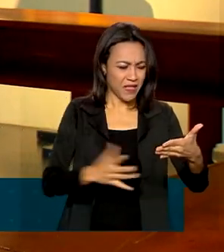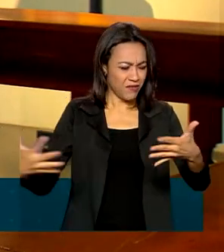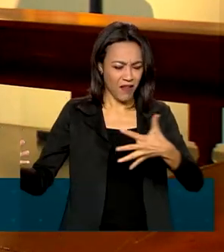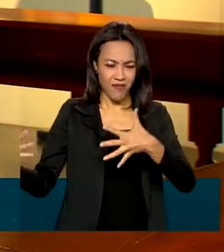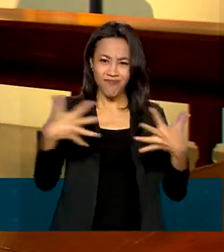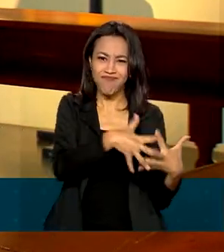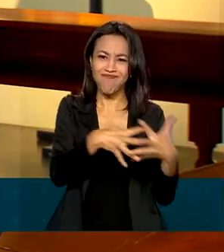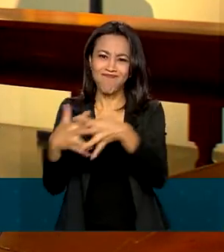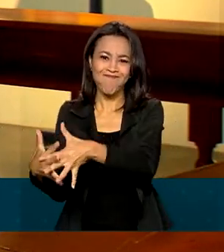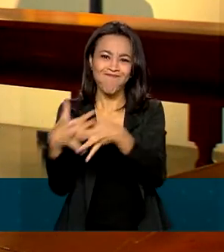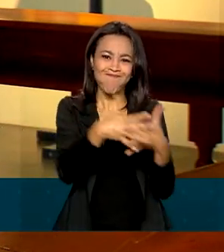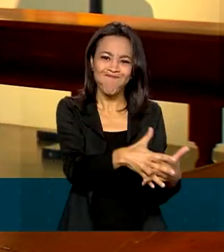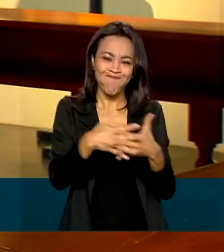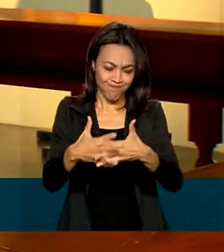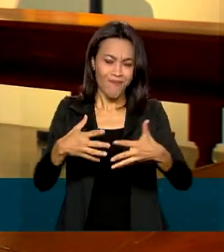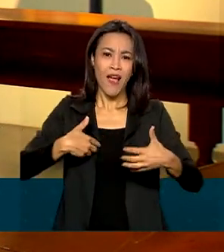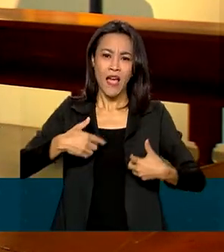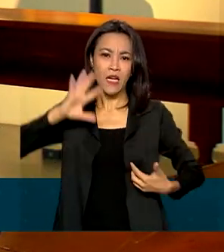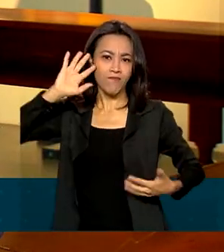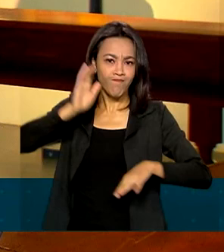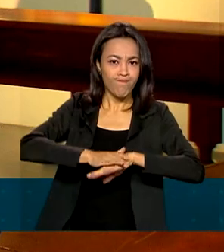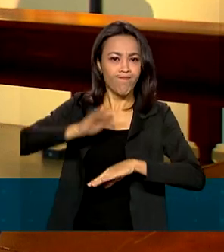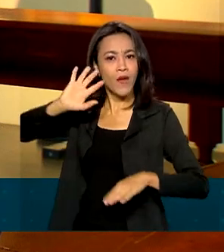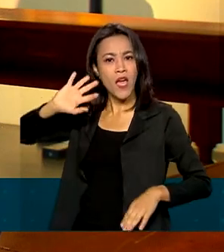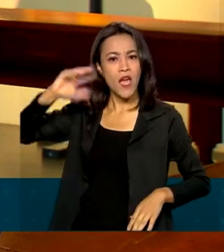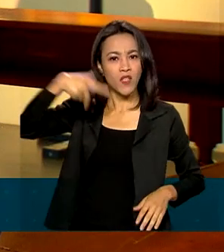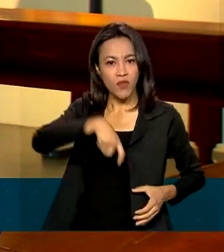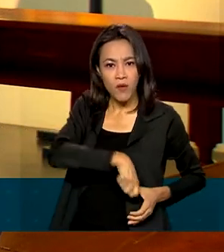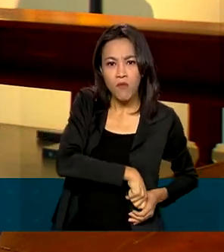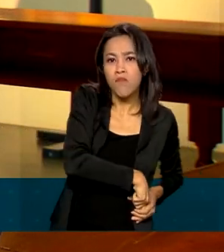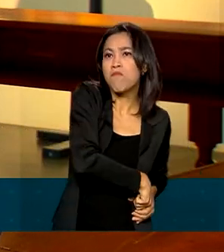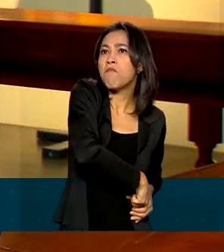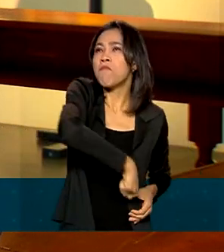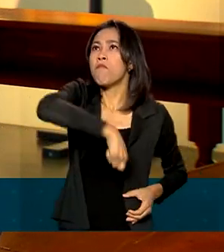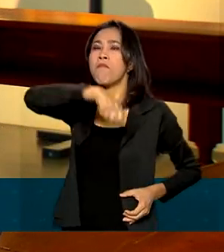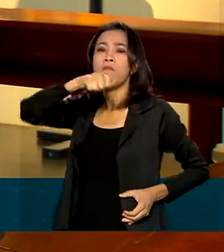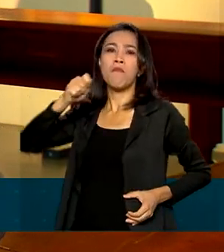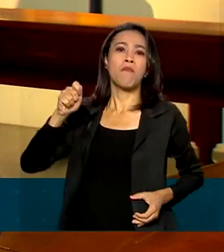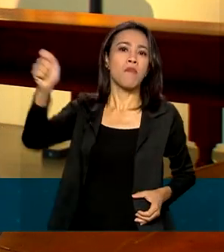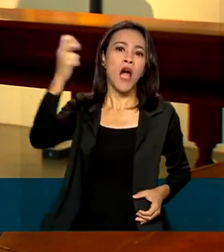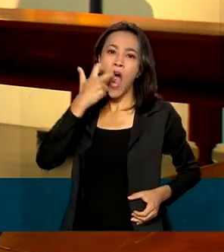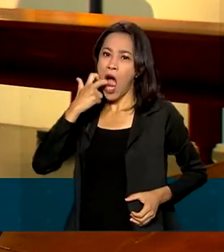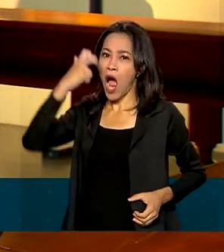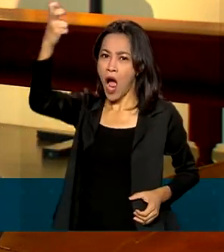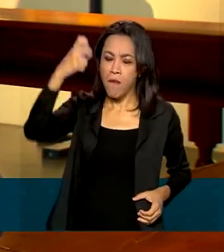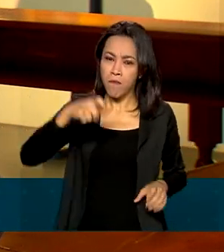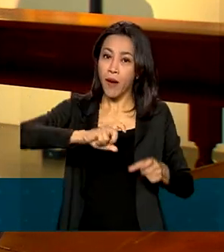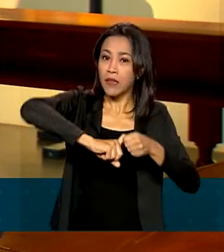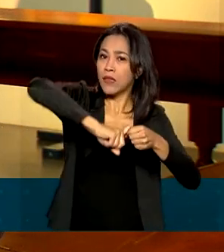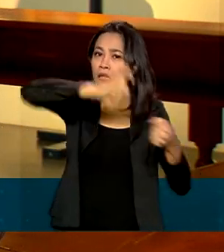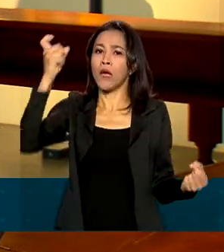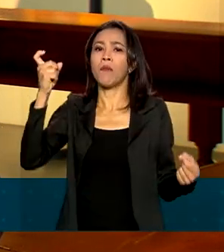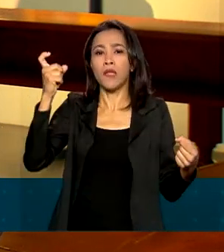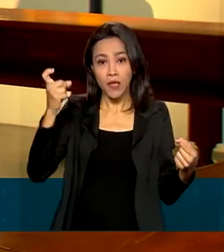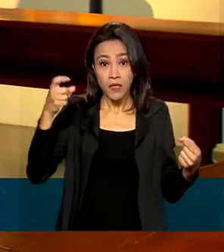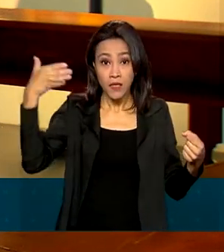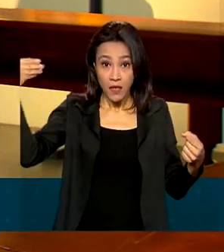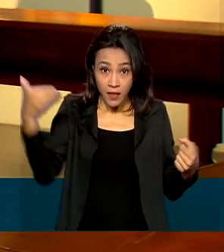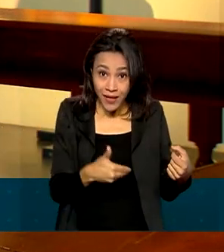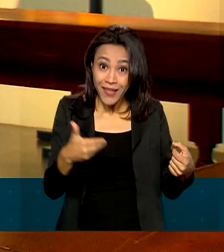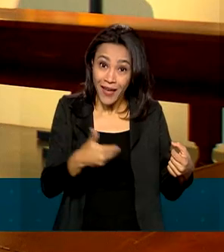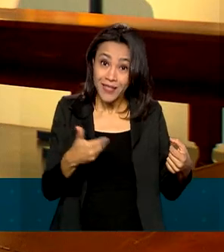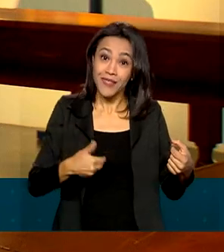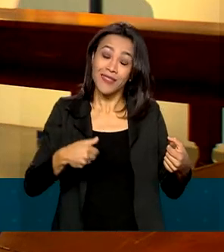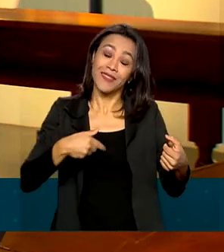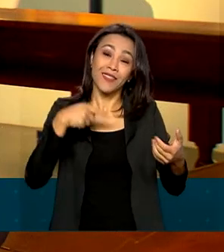decidiu ali mesmo dar o grito do Ipiranga e declarar a independência. A história dessa mensagem, dos correios e da nossa